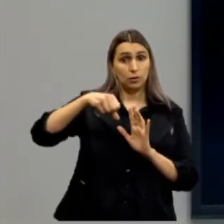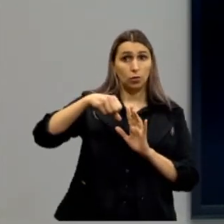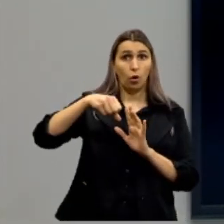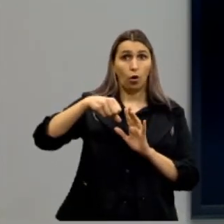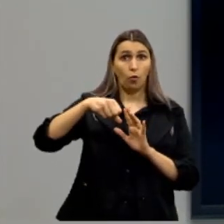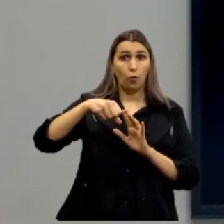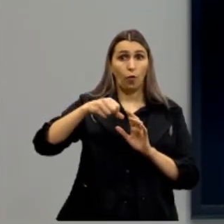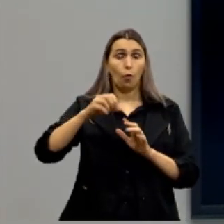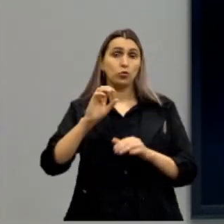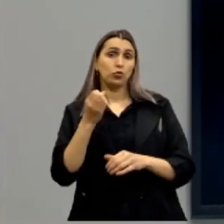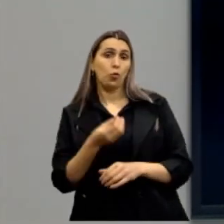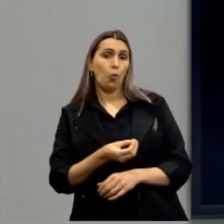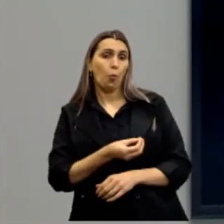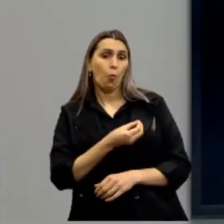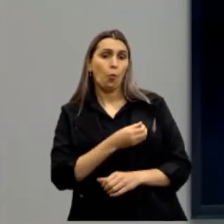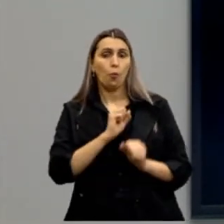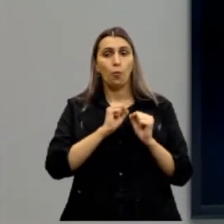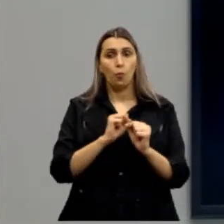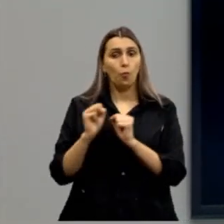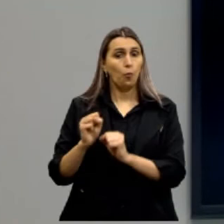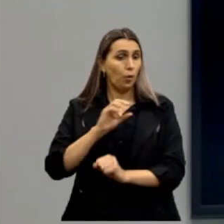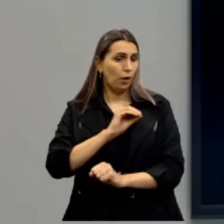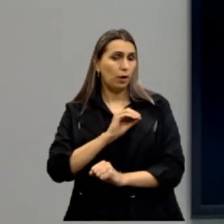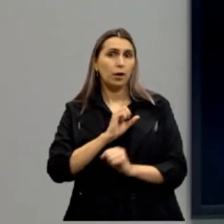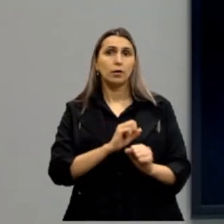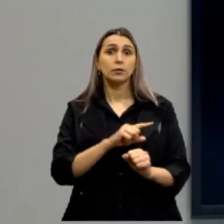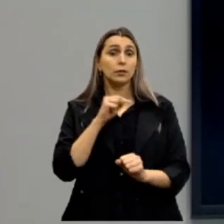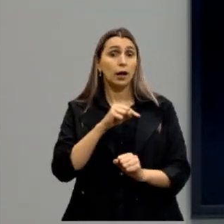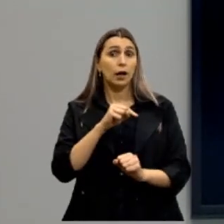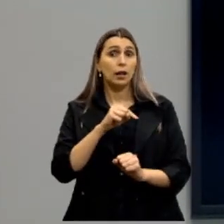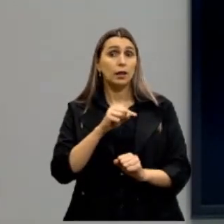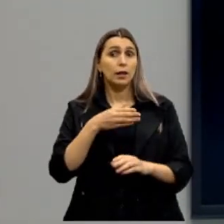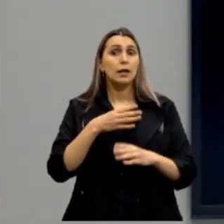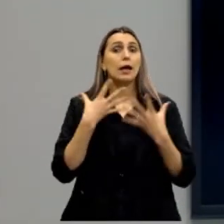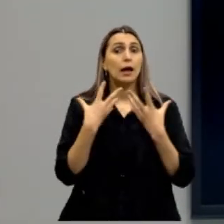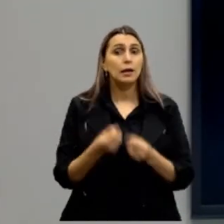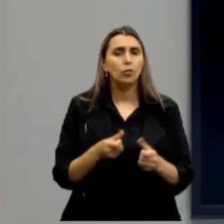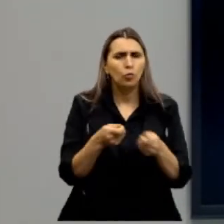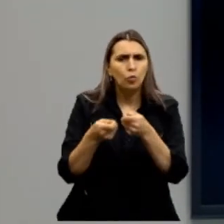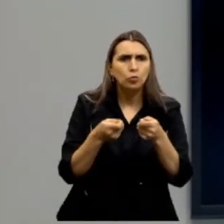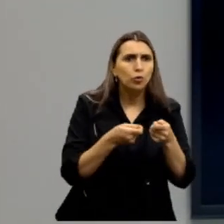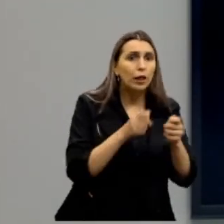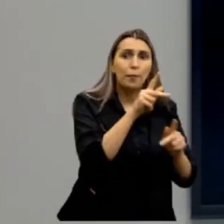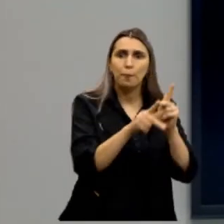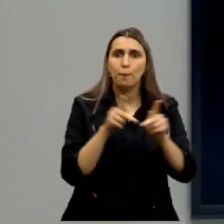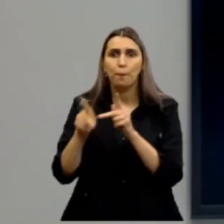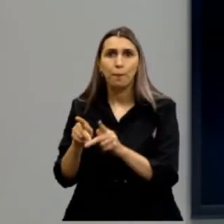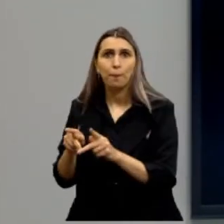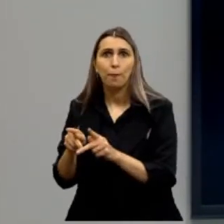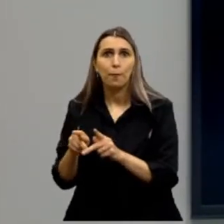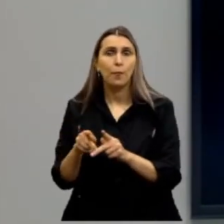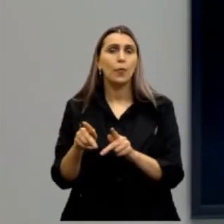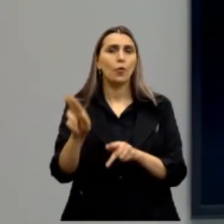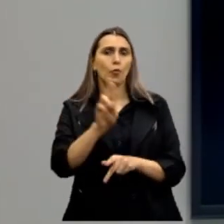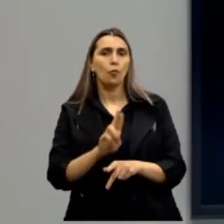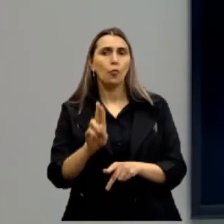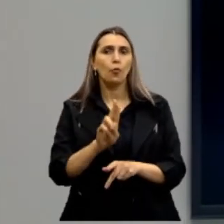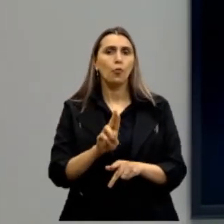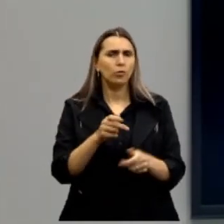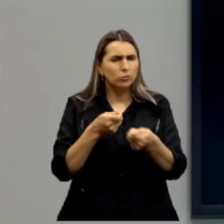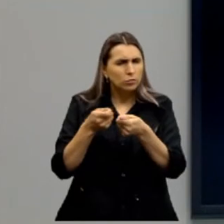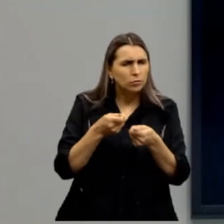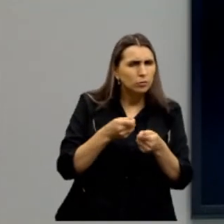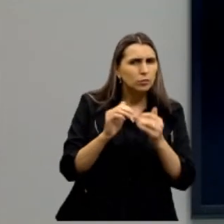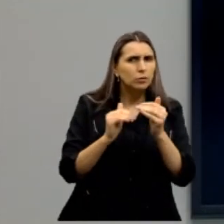onde o biopoder foi definido como aquele que permite controlar as populações por meio de controle dos